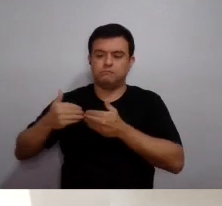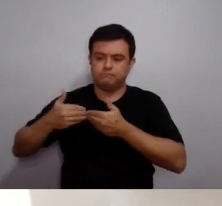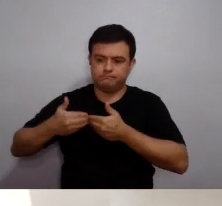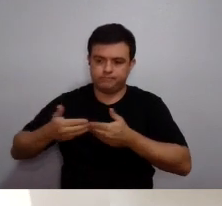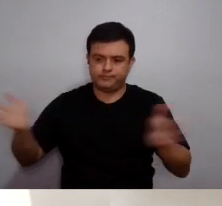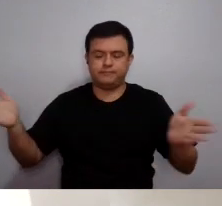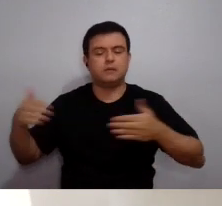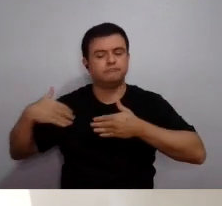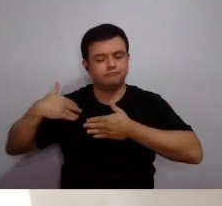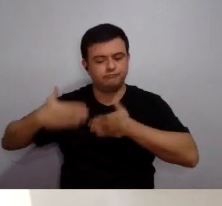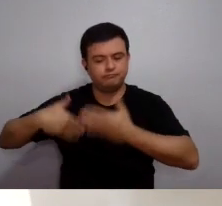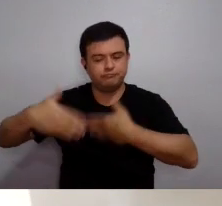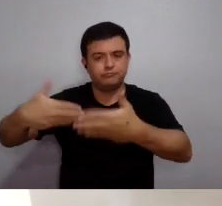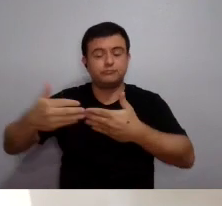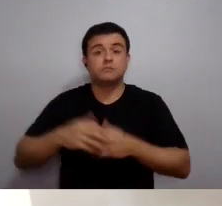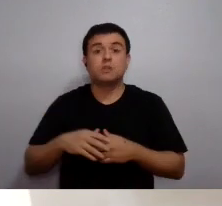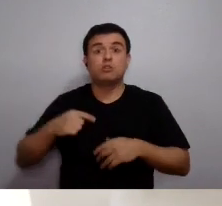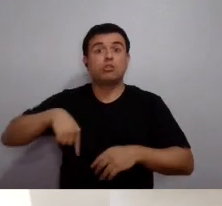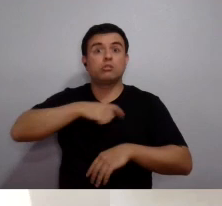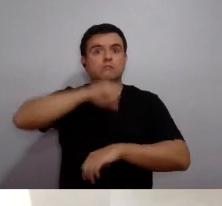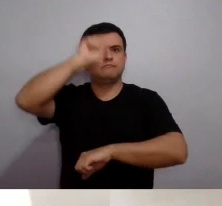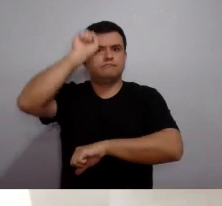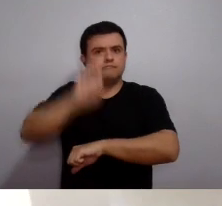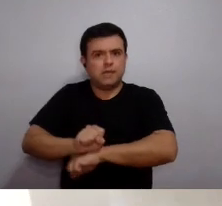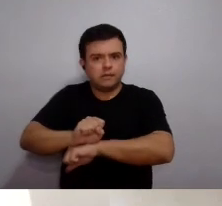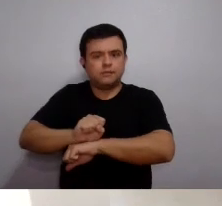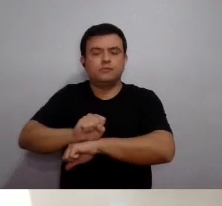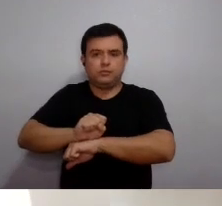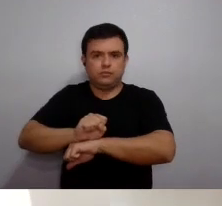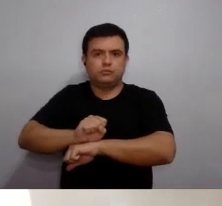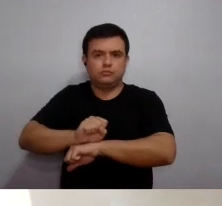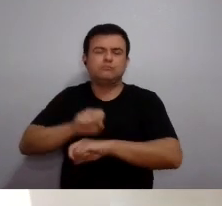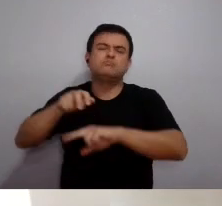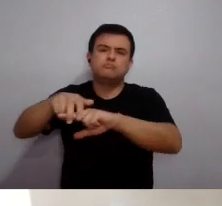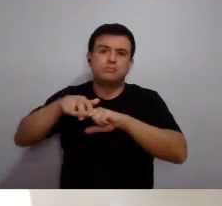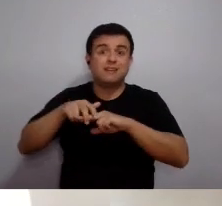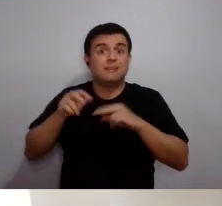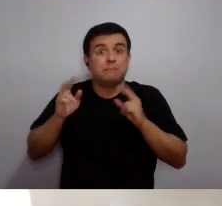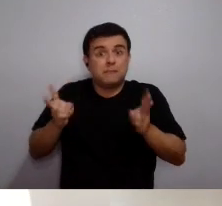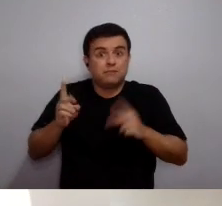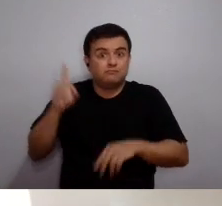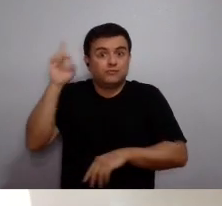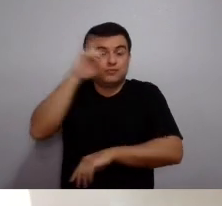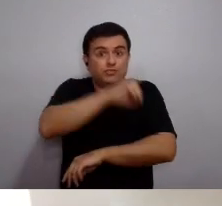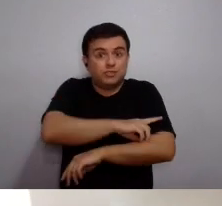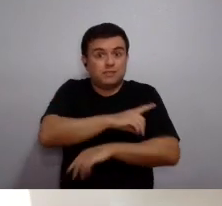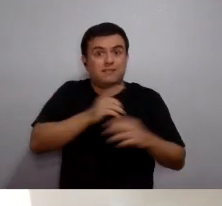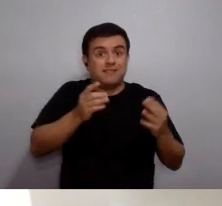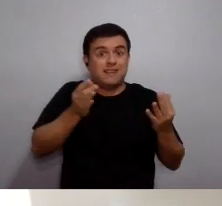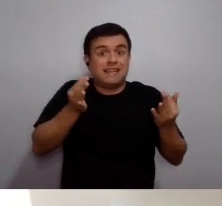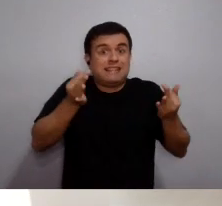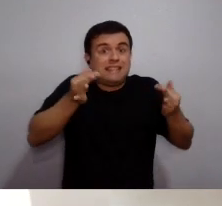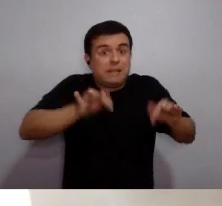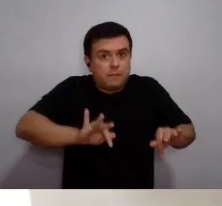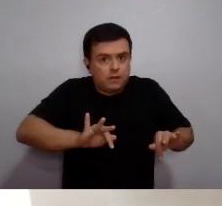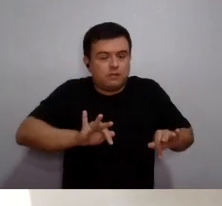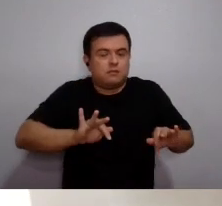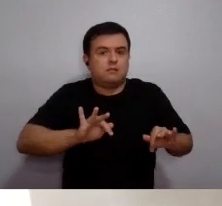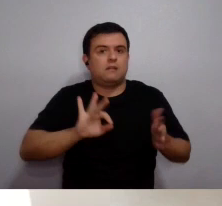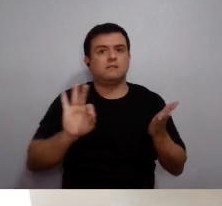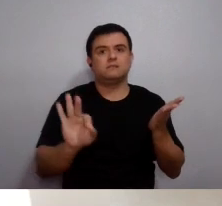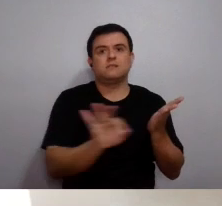e nós paramos o processo justamente no dia em que